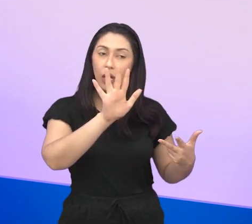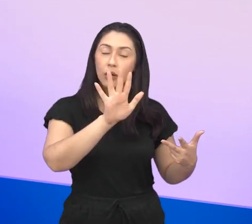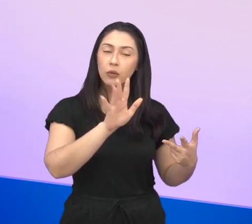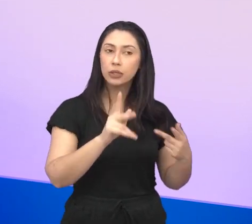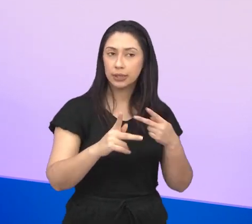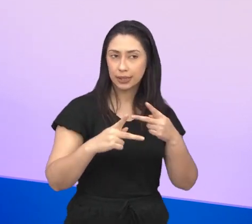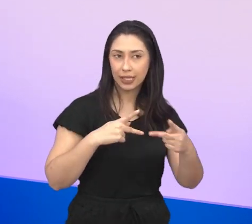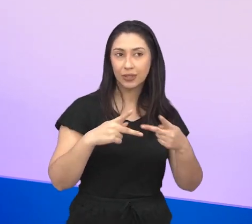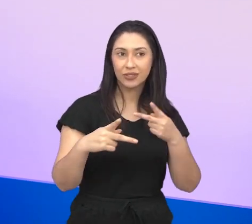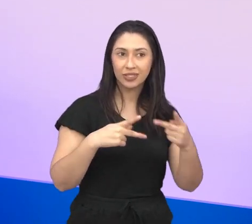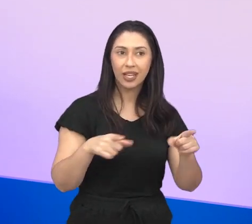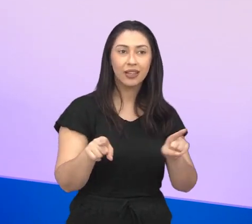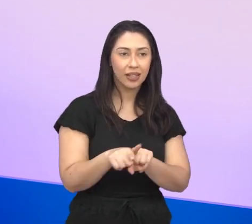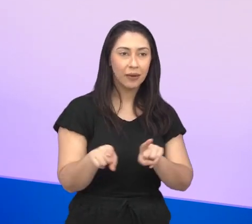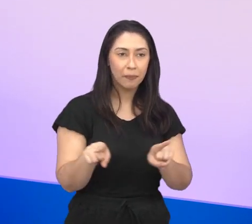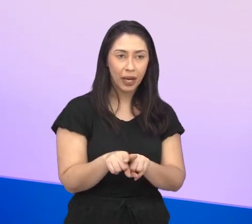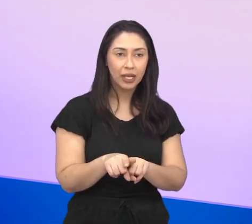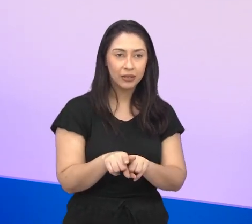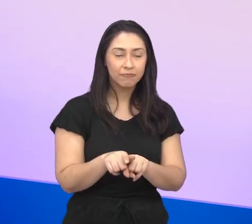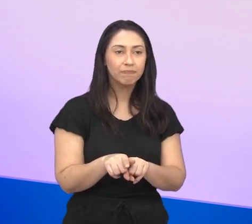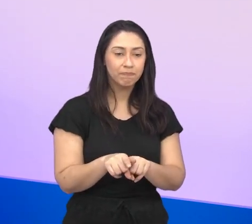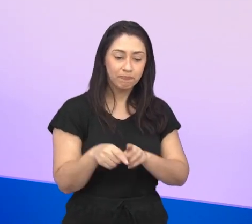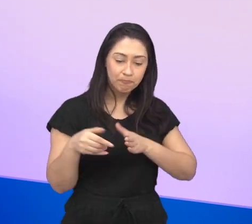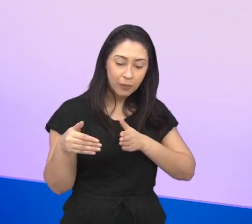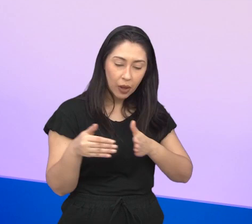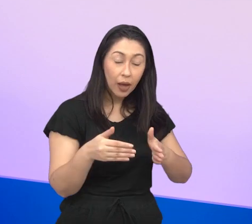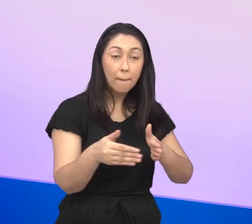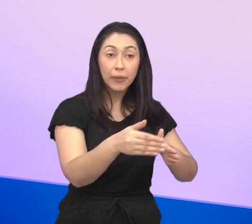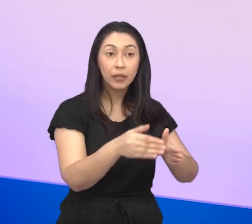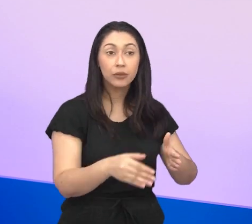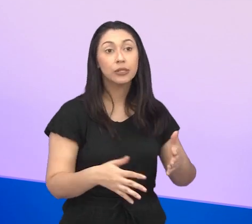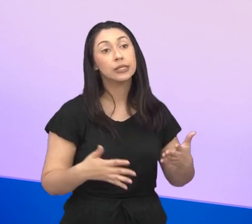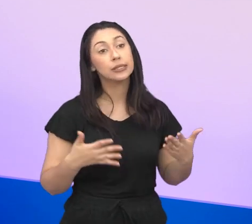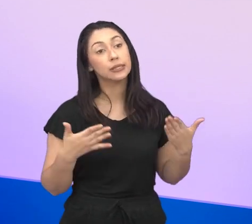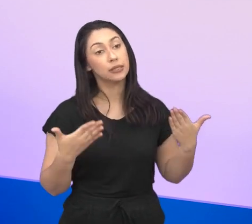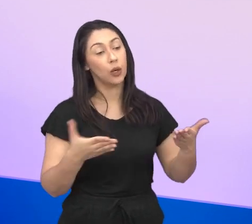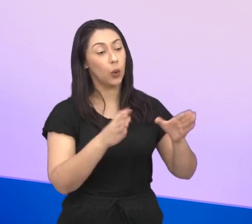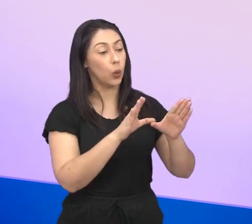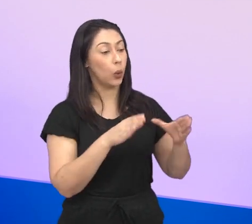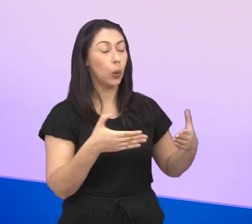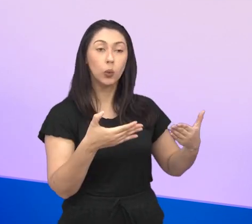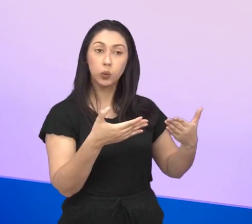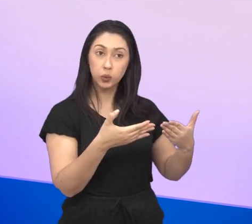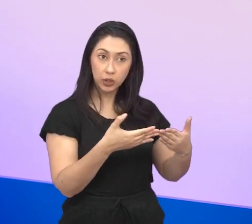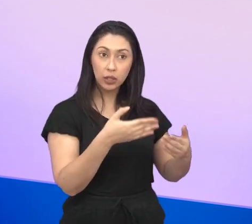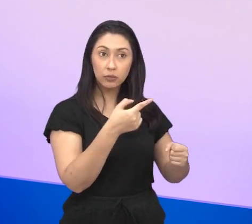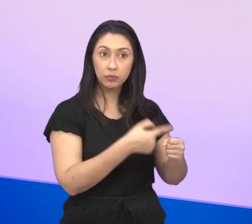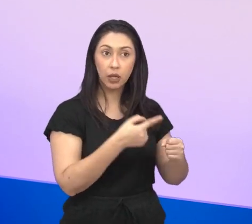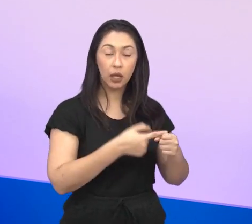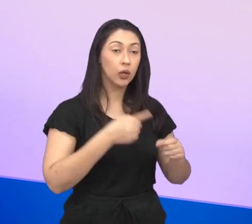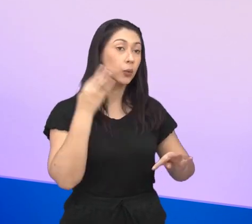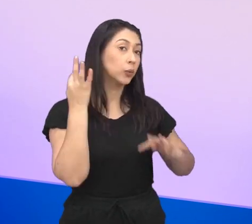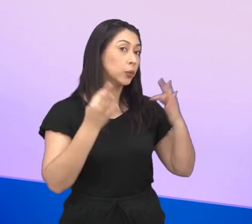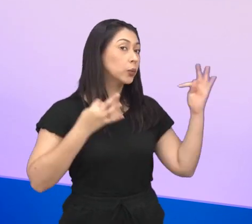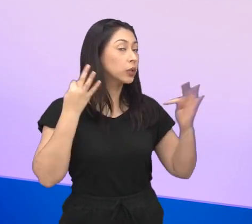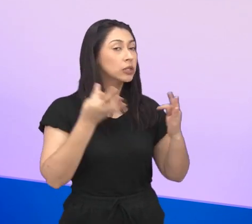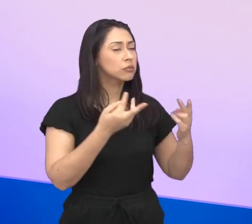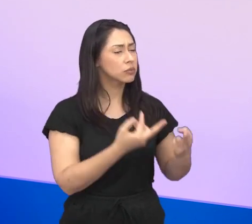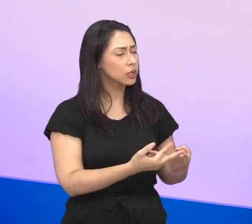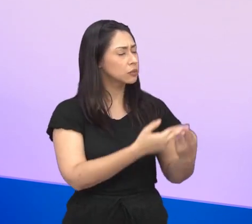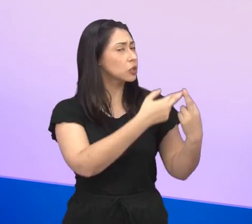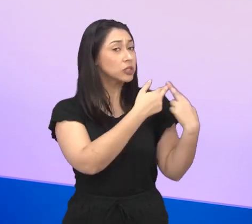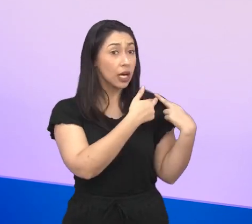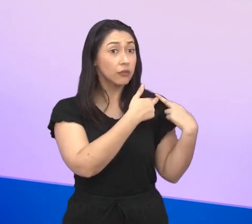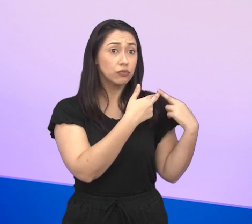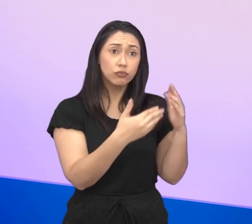faz parte desse polo, faz parte desse trecho, e o Conselho Municipal de Turismo tem esse papel de